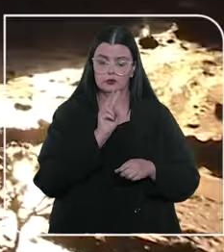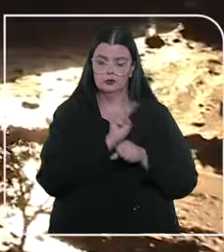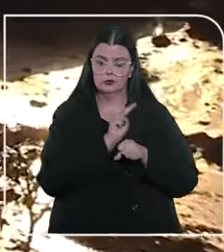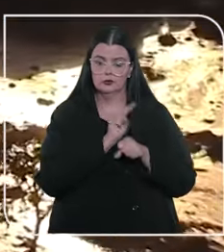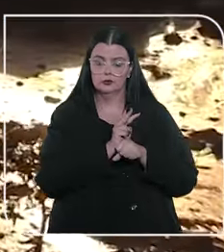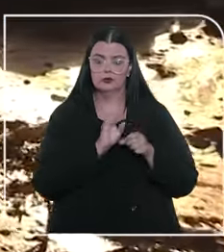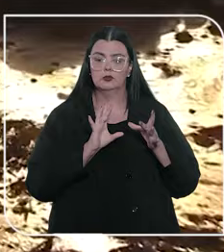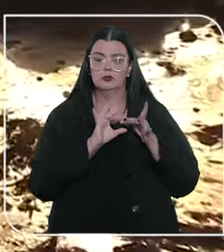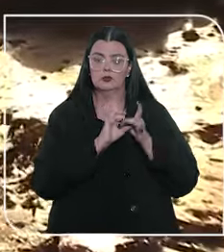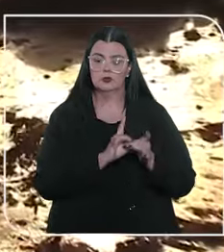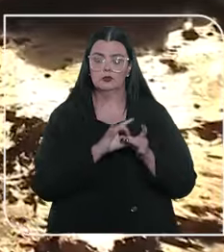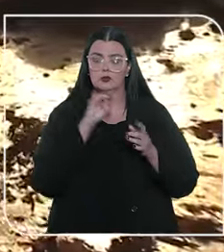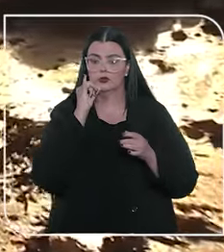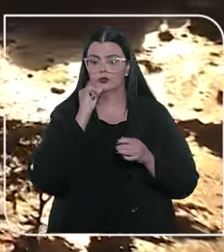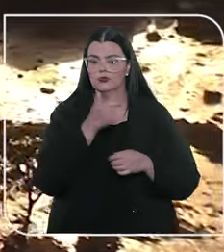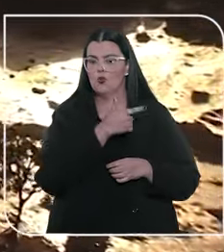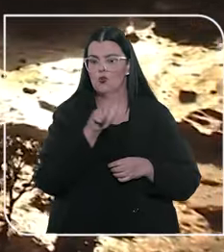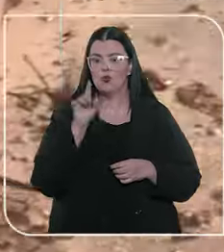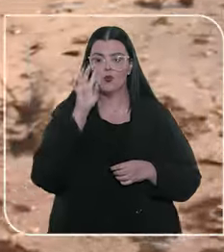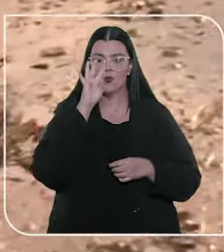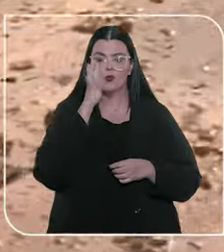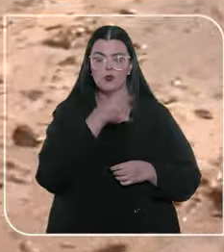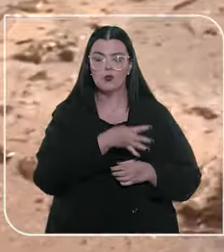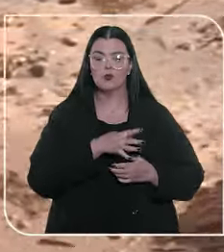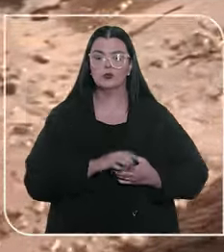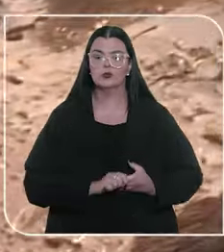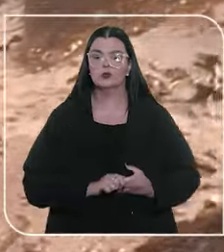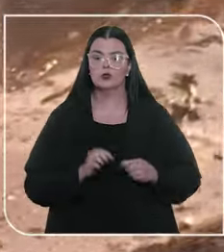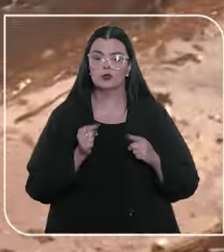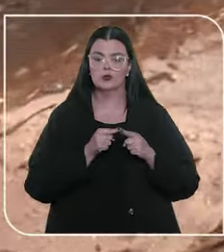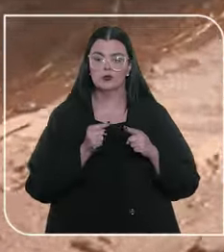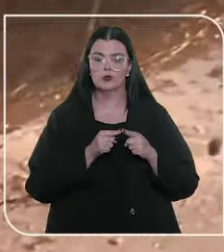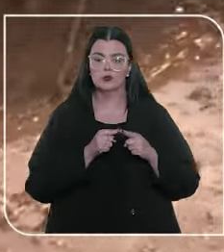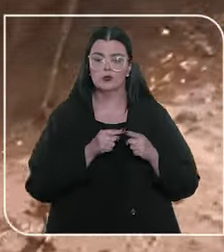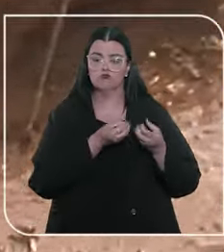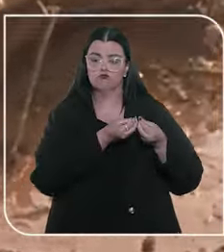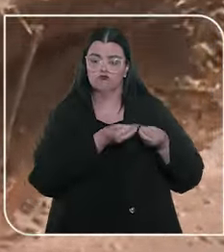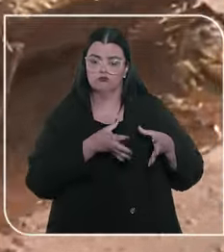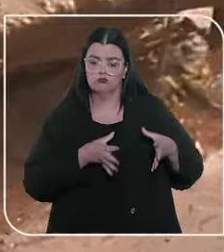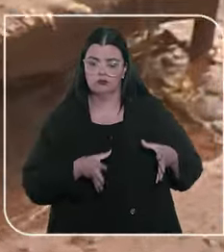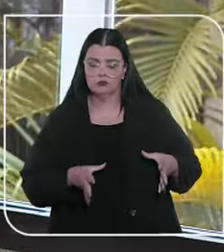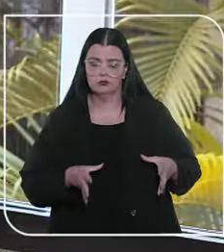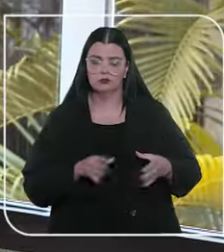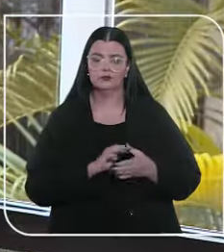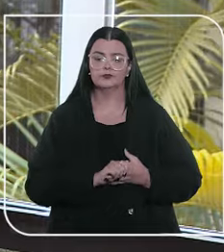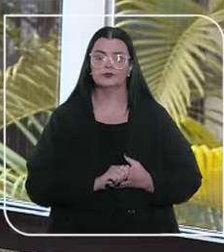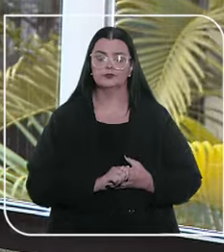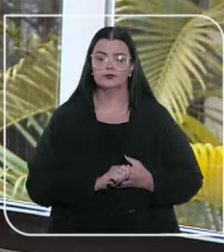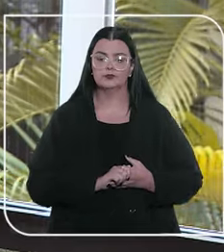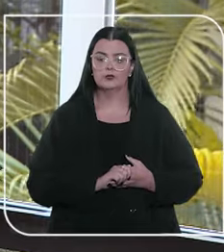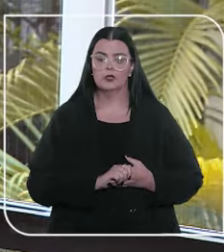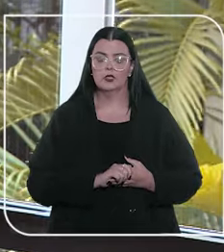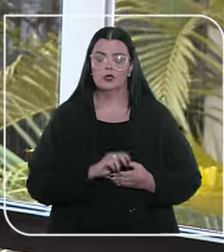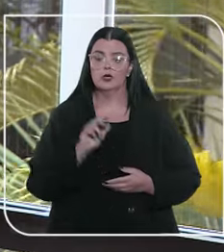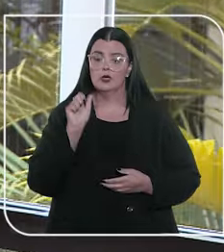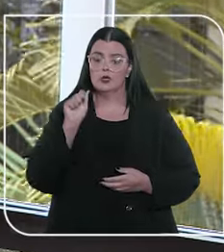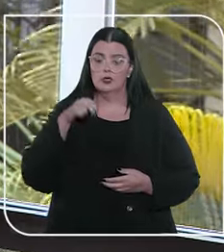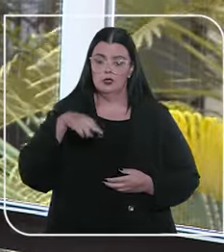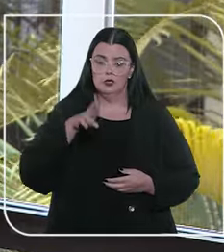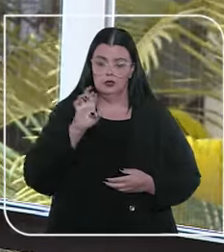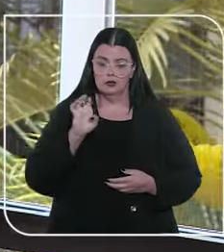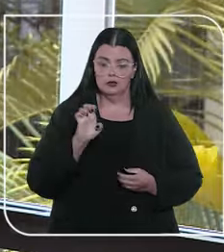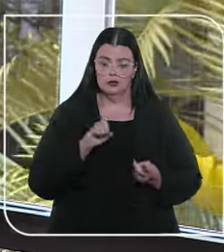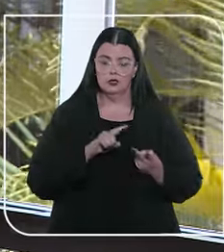havia sido fixado para eles rebaterem as acusações relacionadas ao desastre. Os engenheiros Macotunamba,